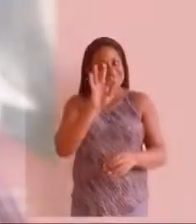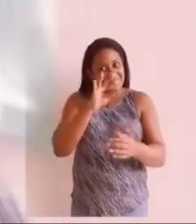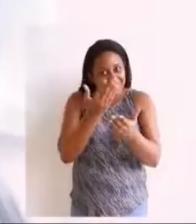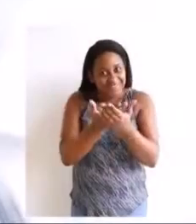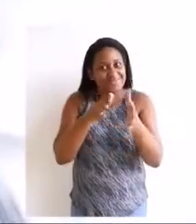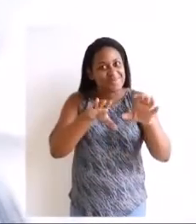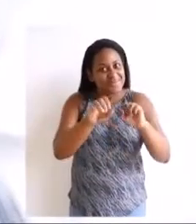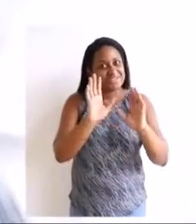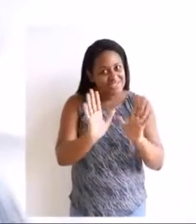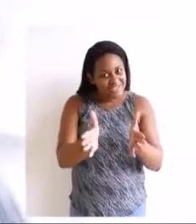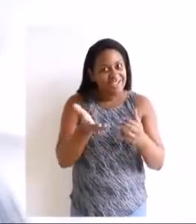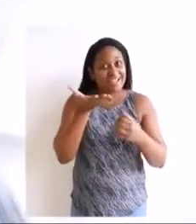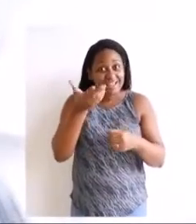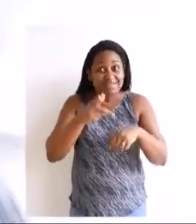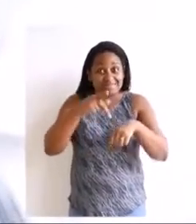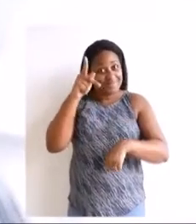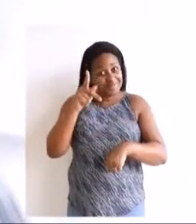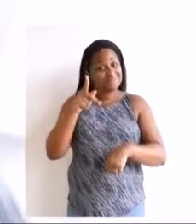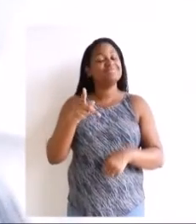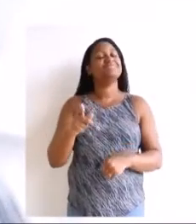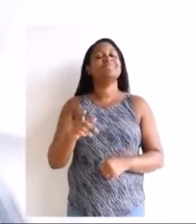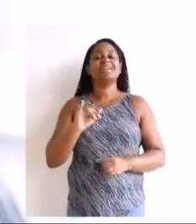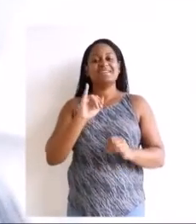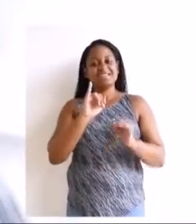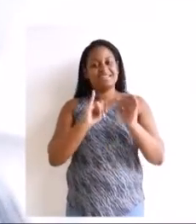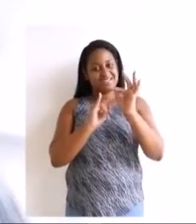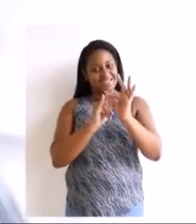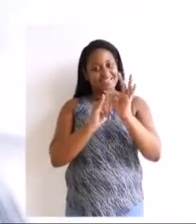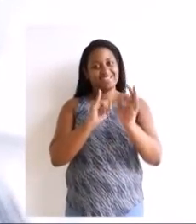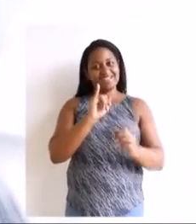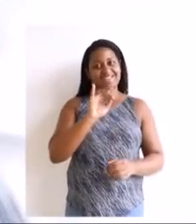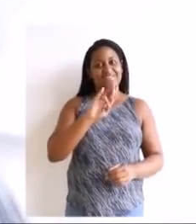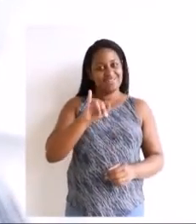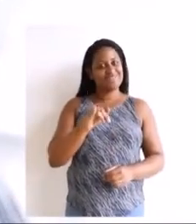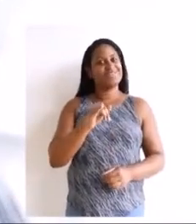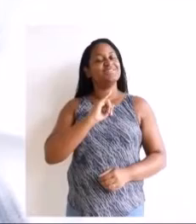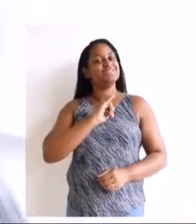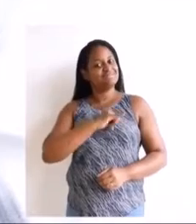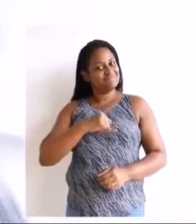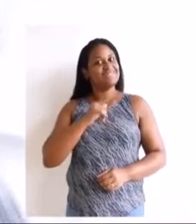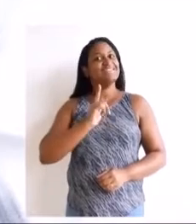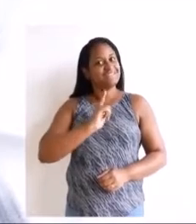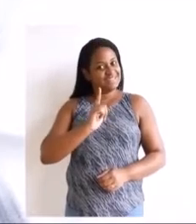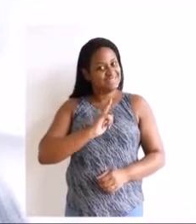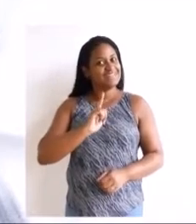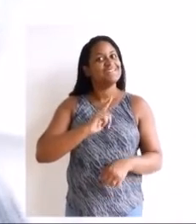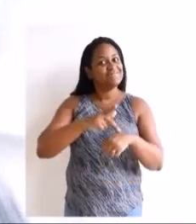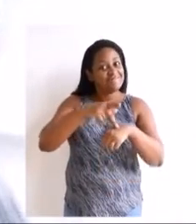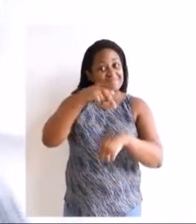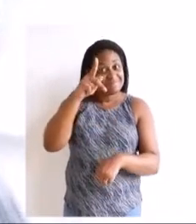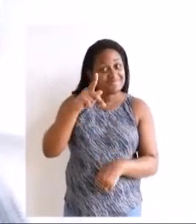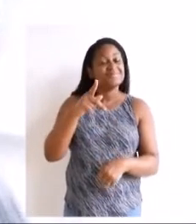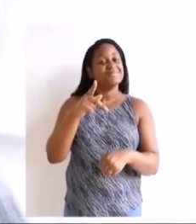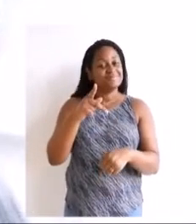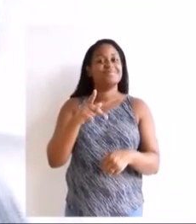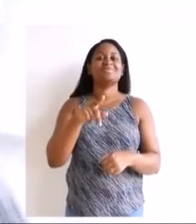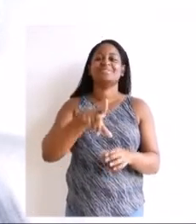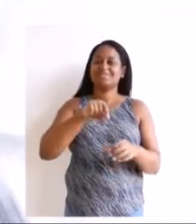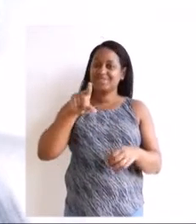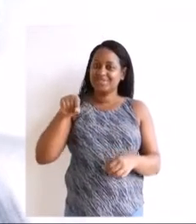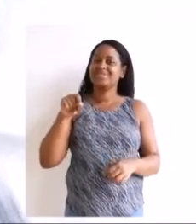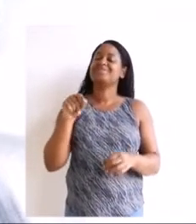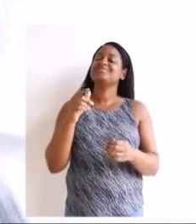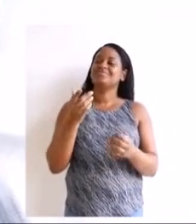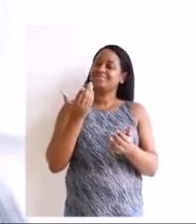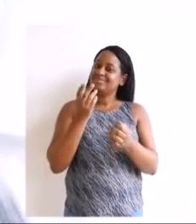Você já possui um curso de graduação e está buscando se especializar? O Instituto Federal do Rio de Janeiro, Campos São João de Meriti, está com as inscrições